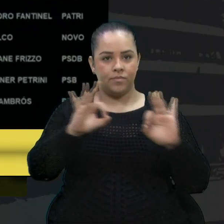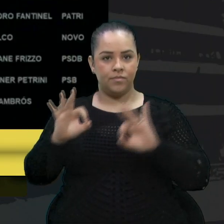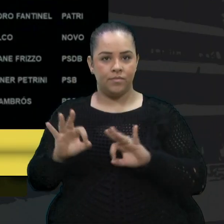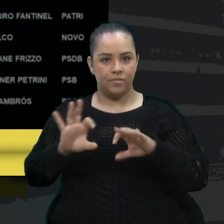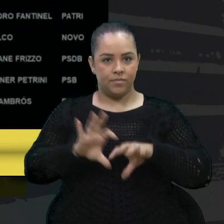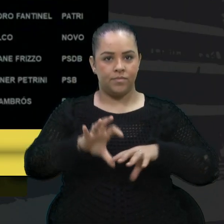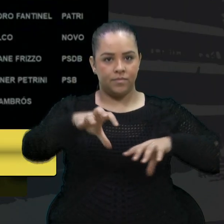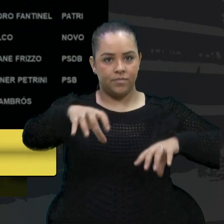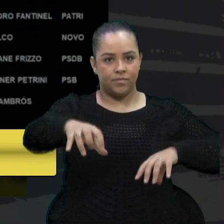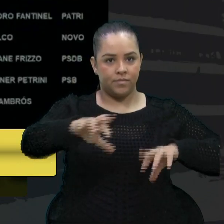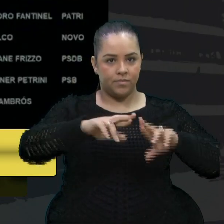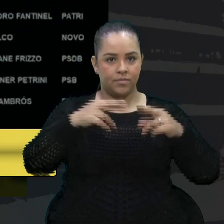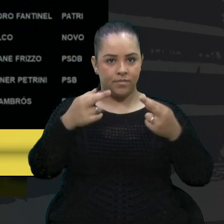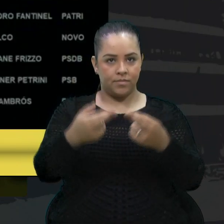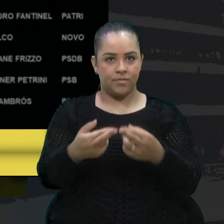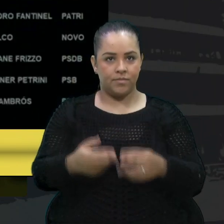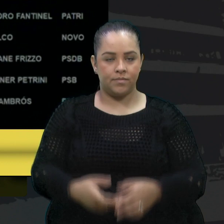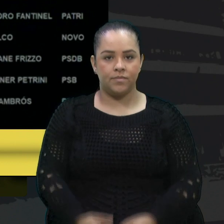a sessão.